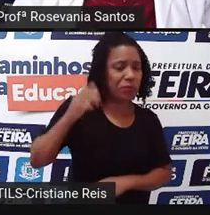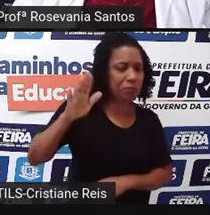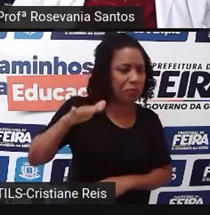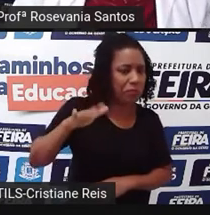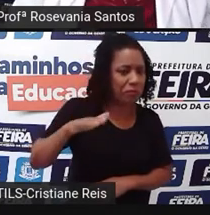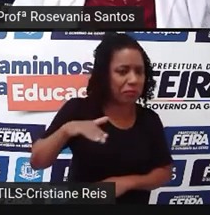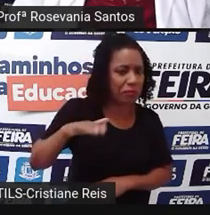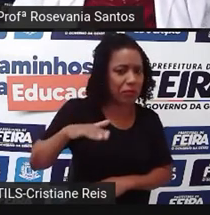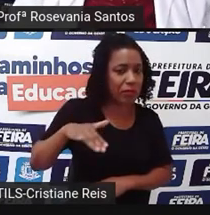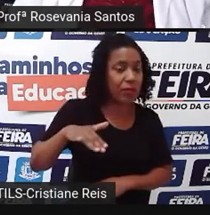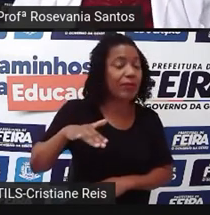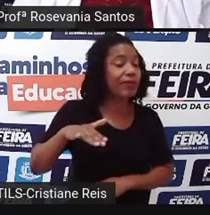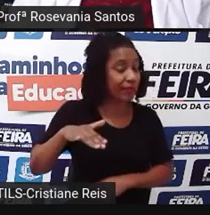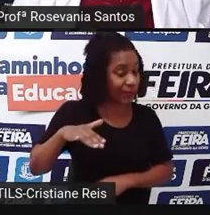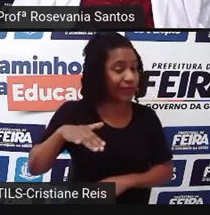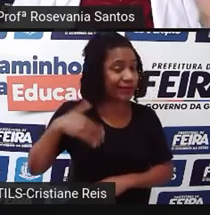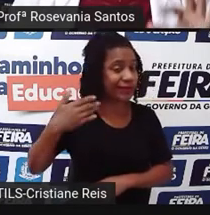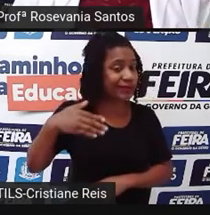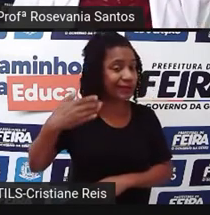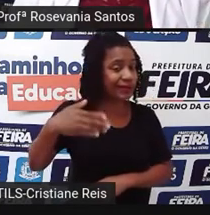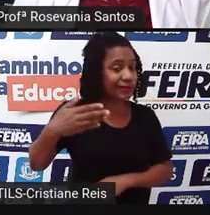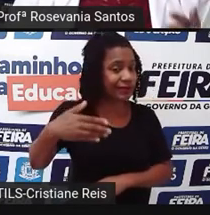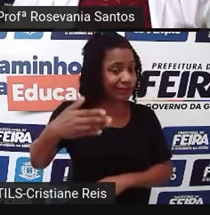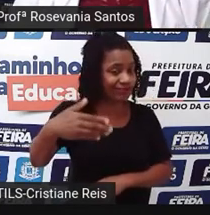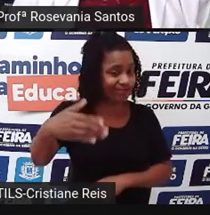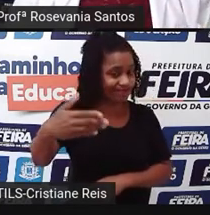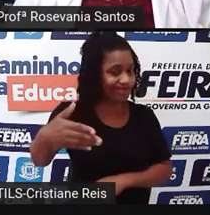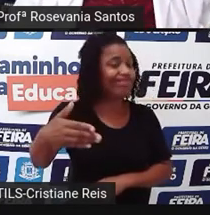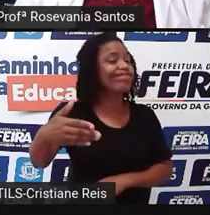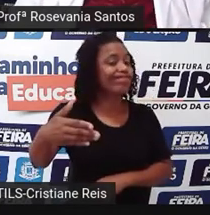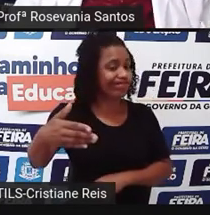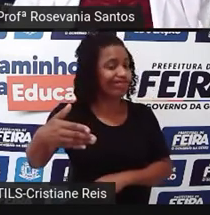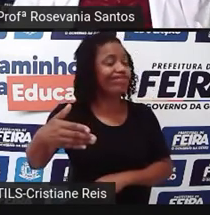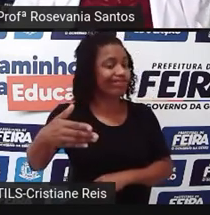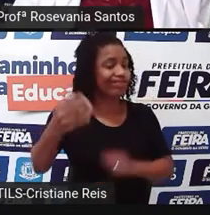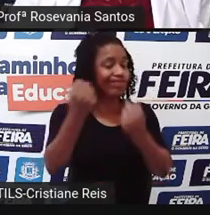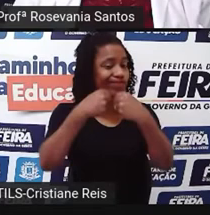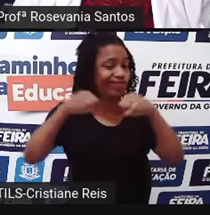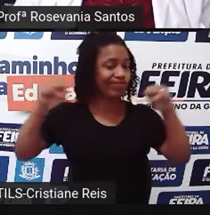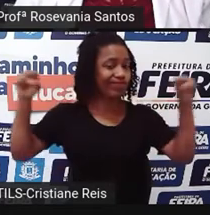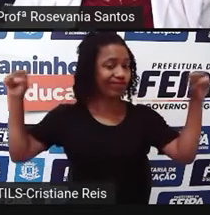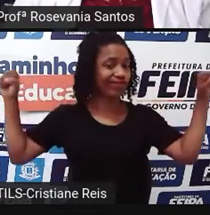quando você leva em consideração na área, o impacto acaba sendo grande também, porque a área é maior.